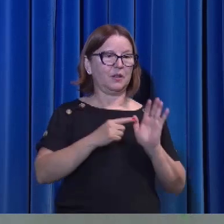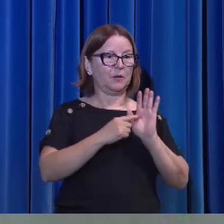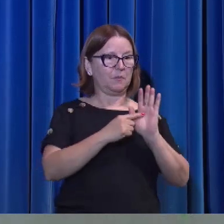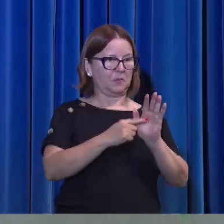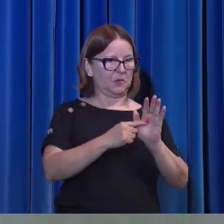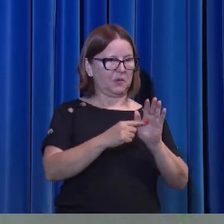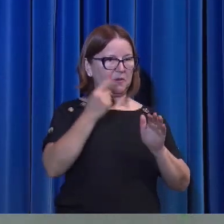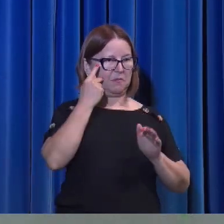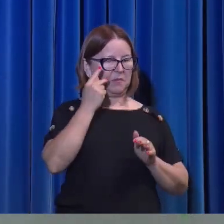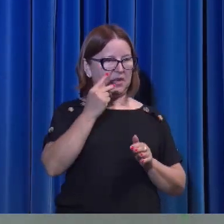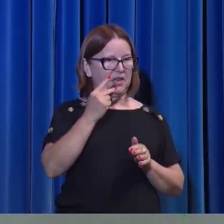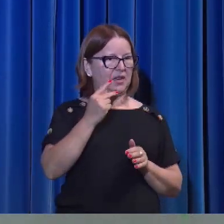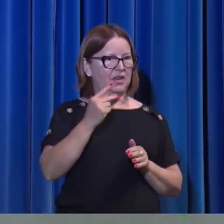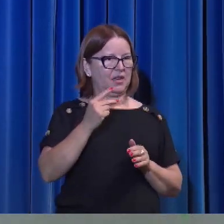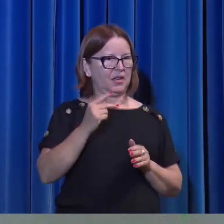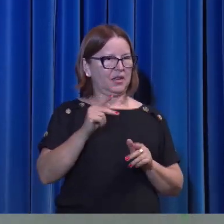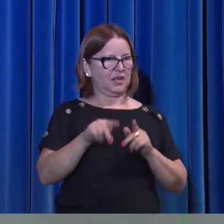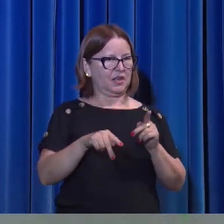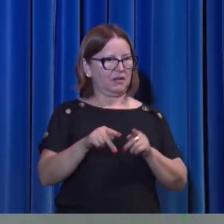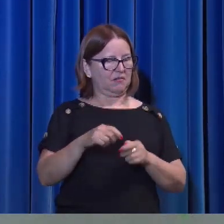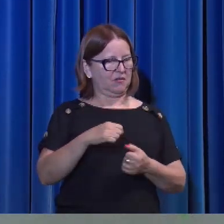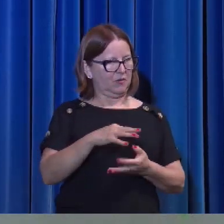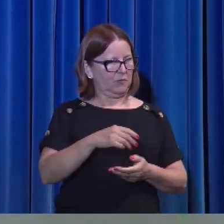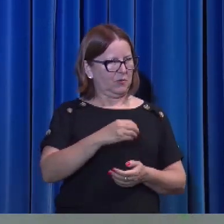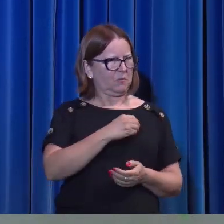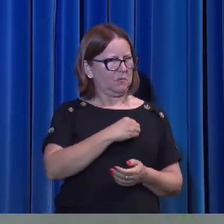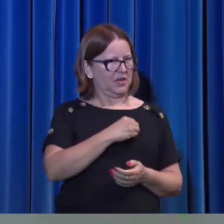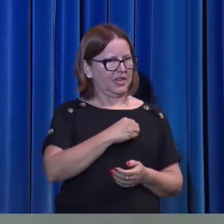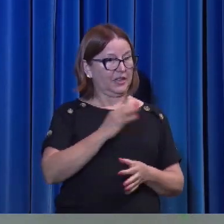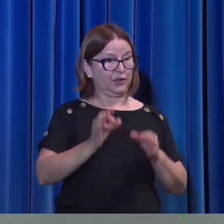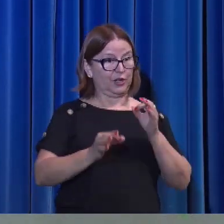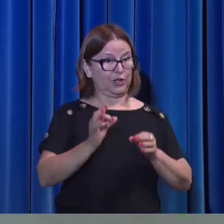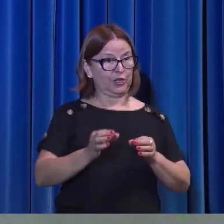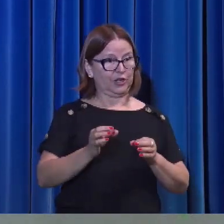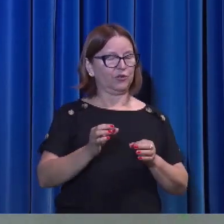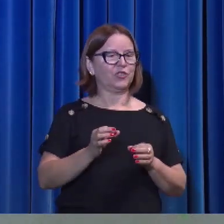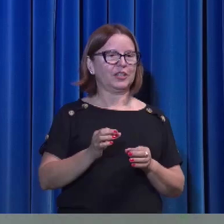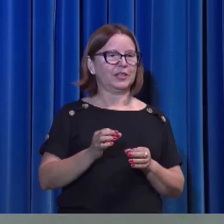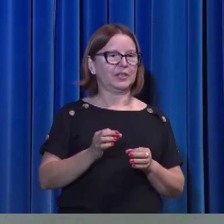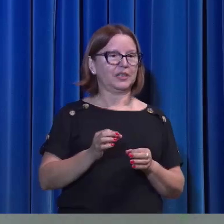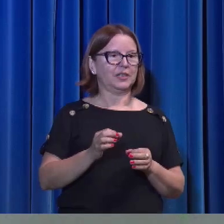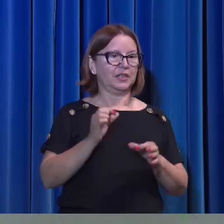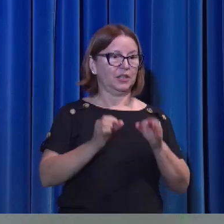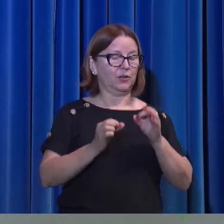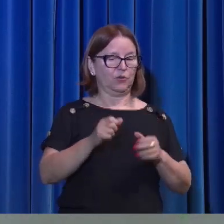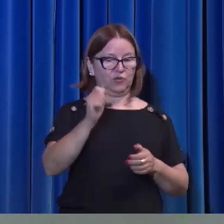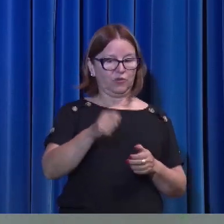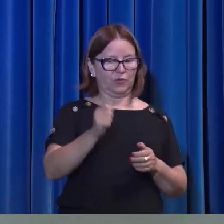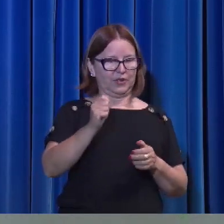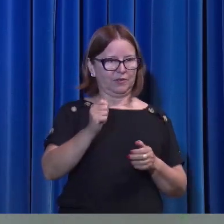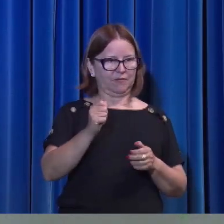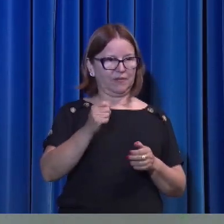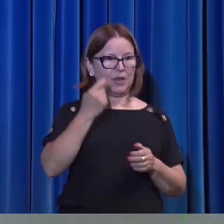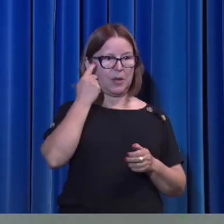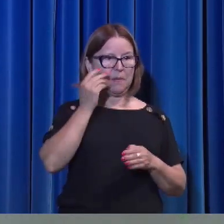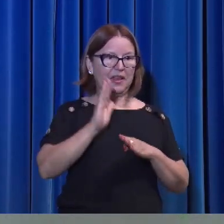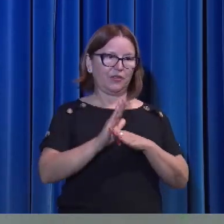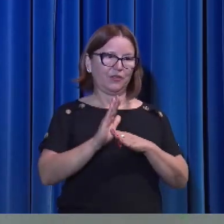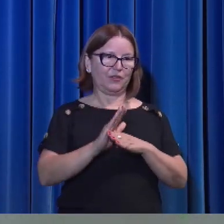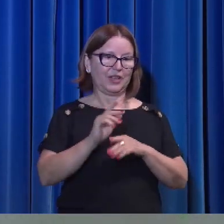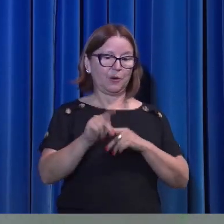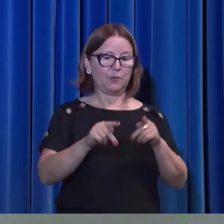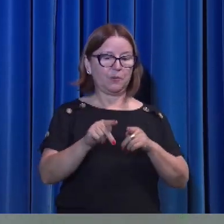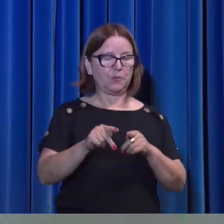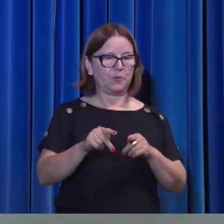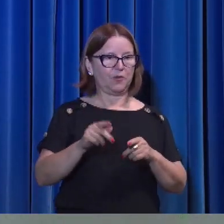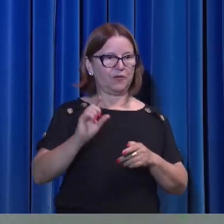da justiça e do juízo, para ser o ajudador do povo de Deus, para ser o